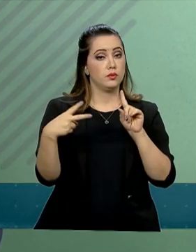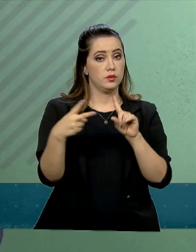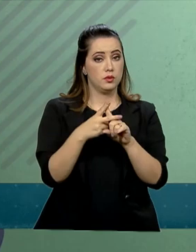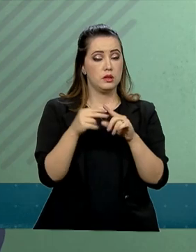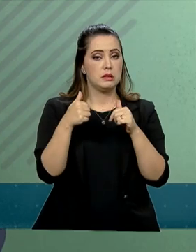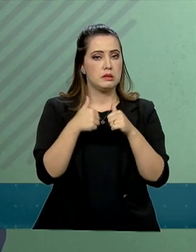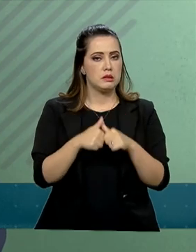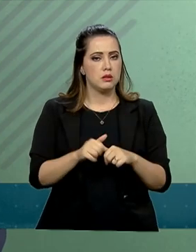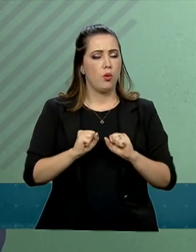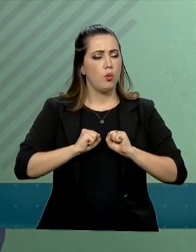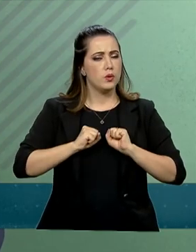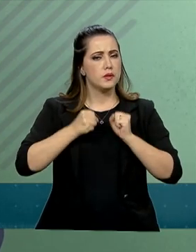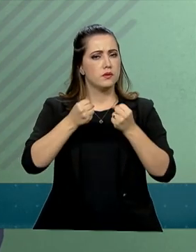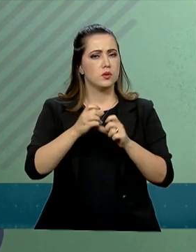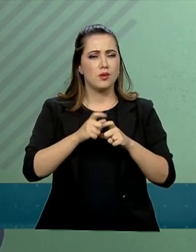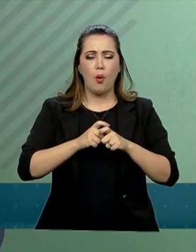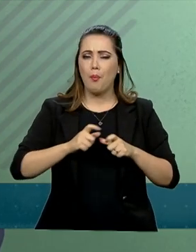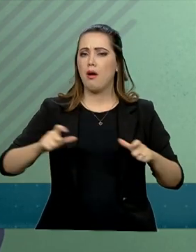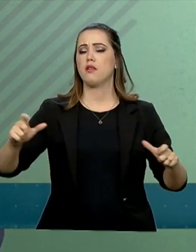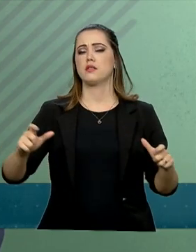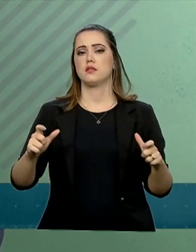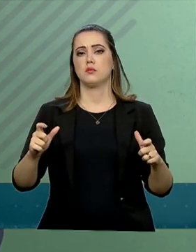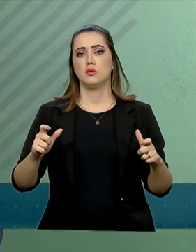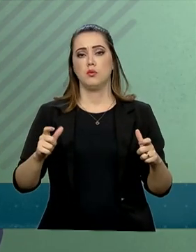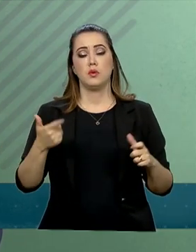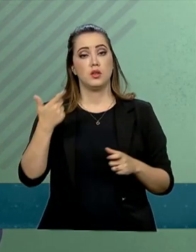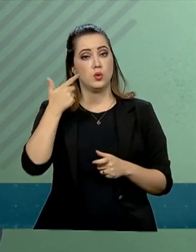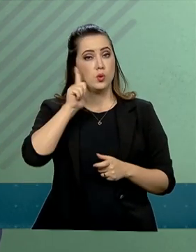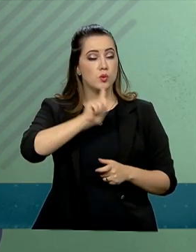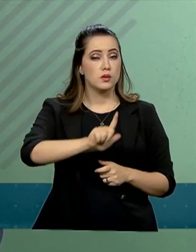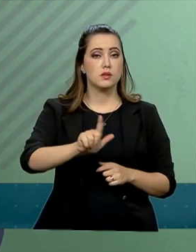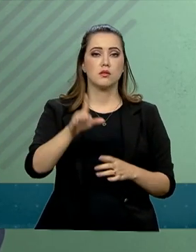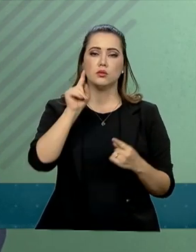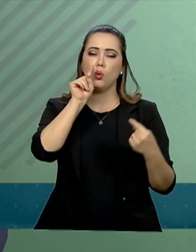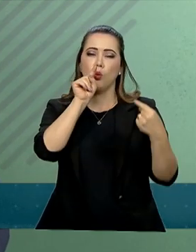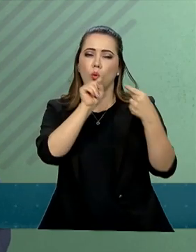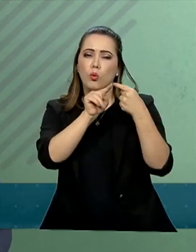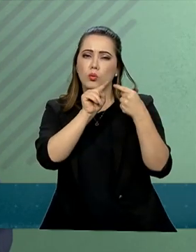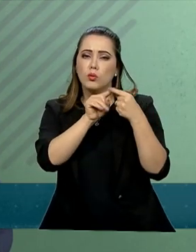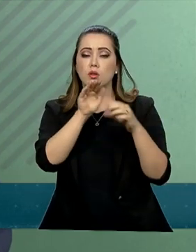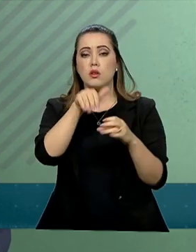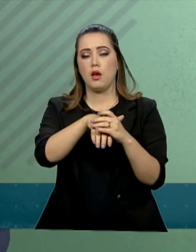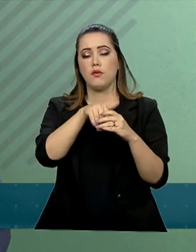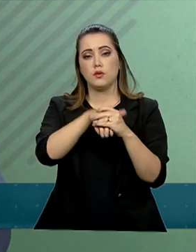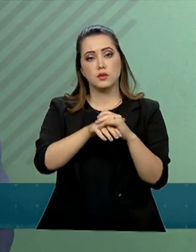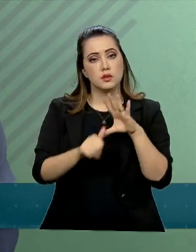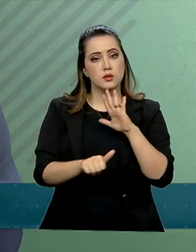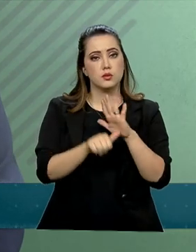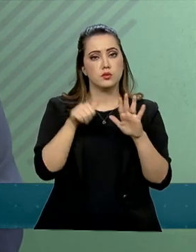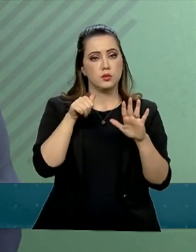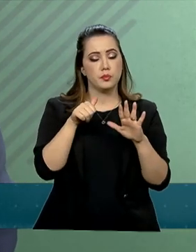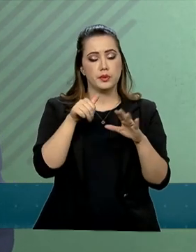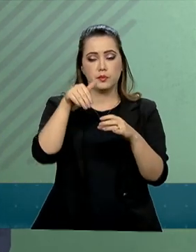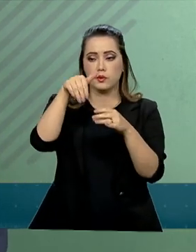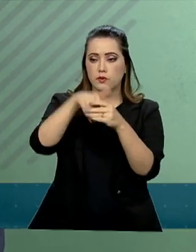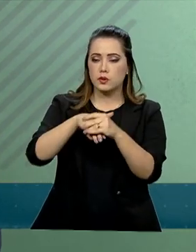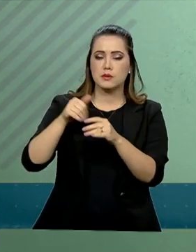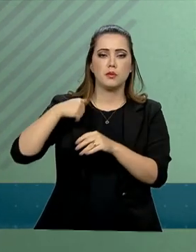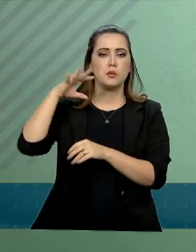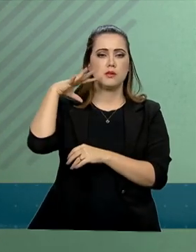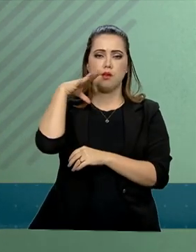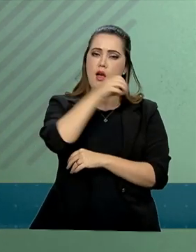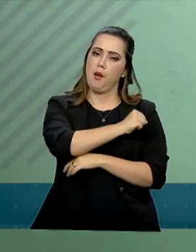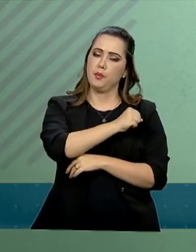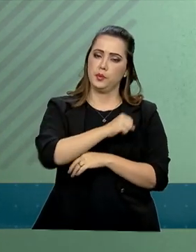estão se empenhando ao máximo para a obtenção do consenso e a votação no primeiro turno o mais breve